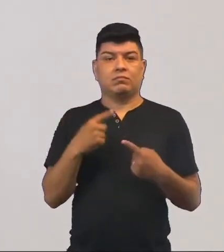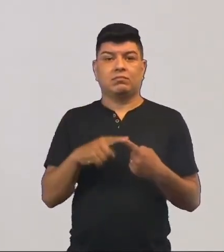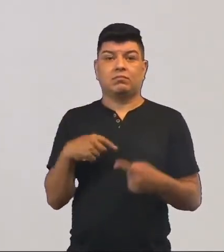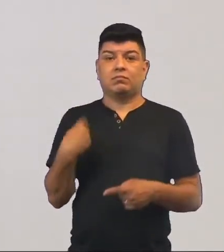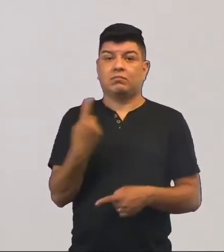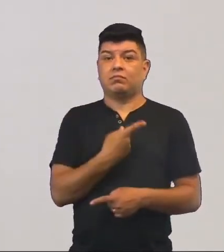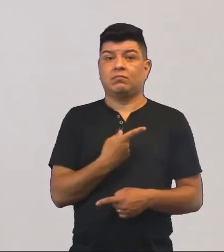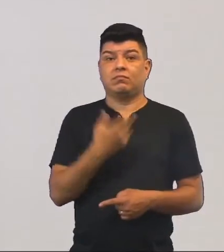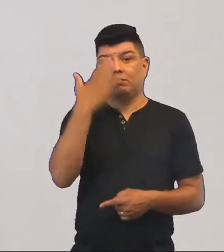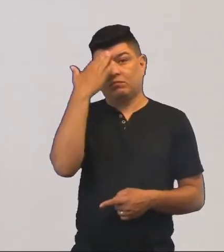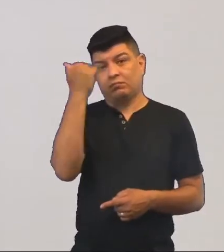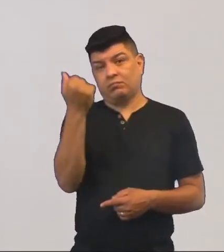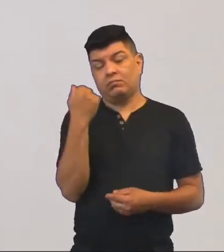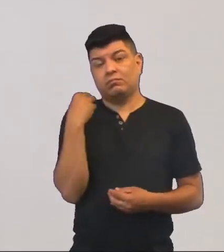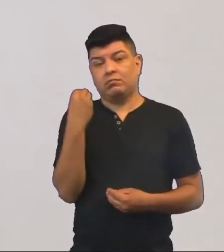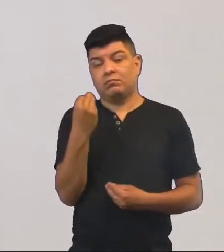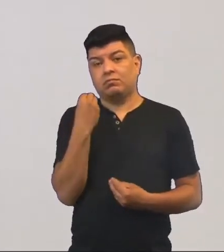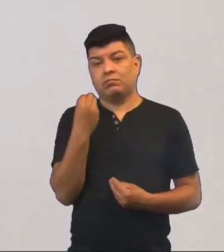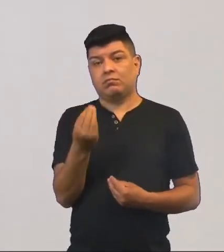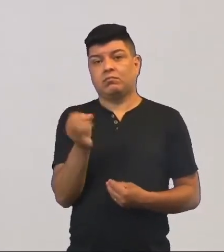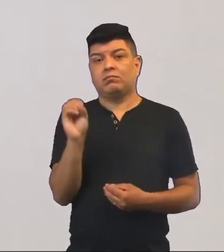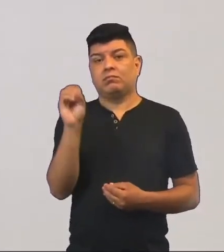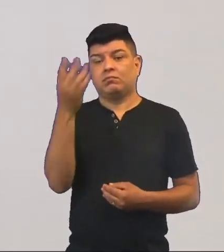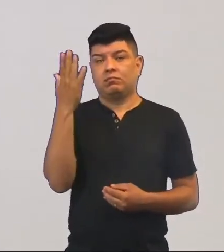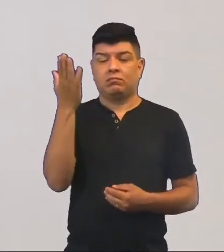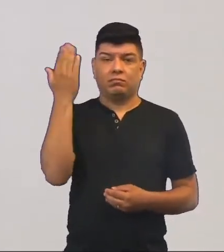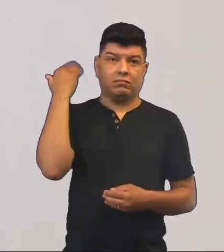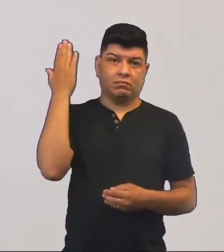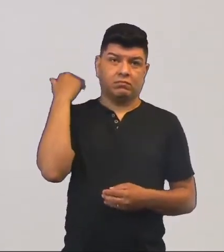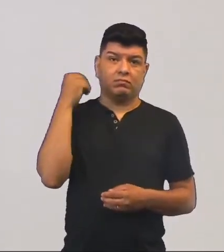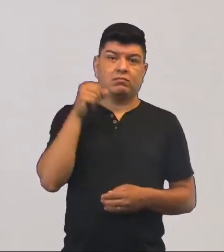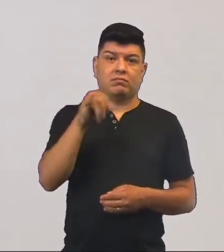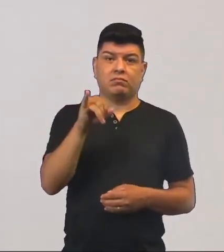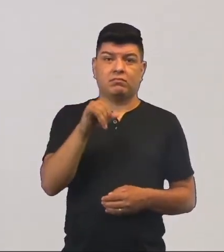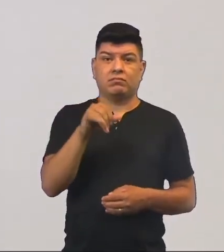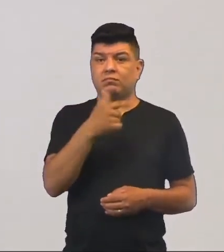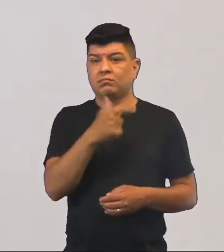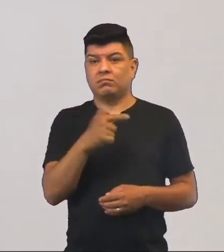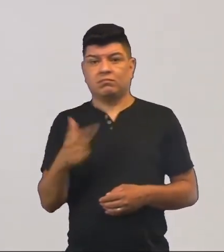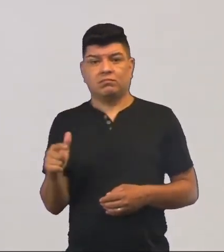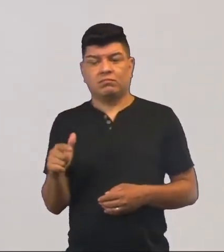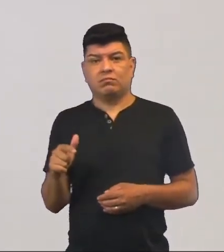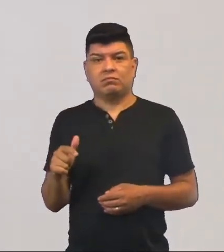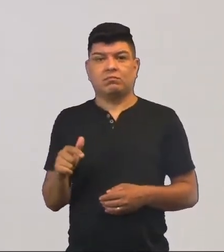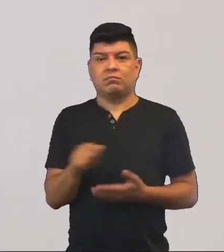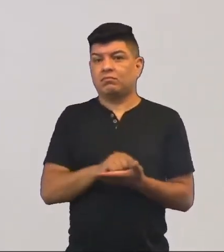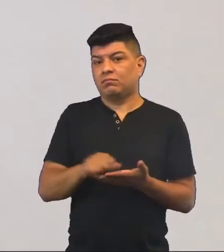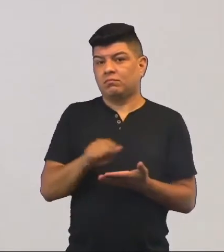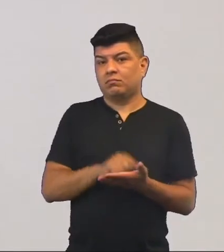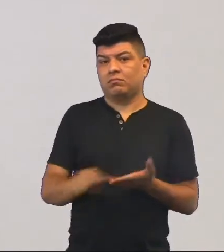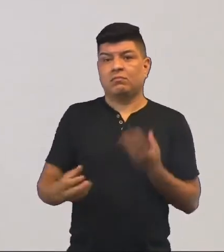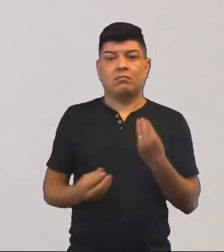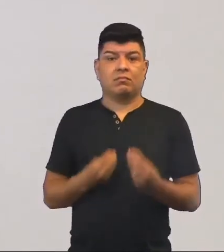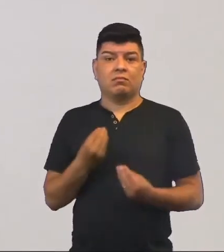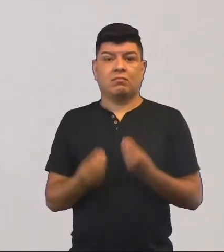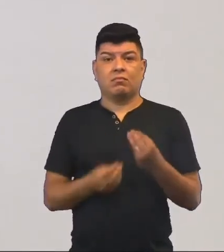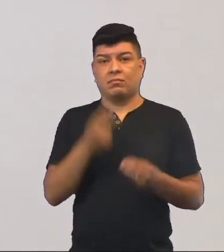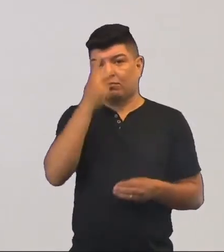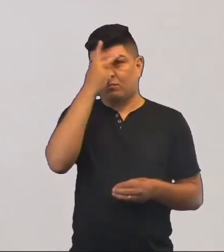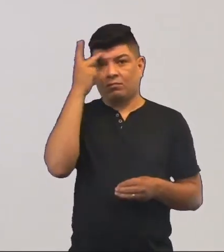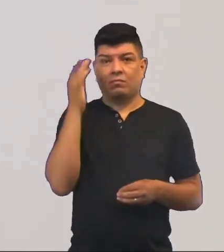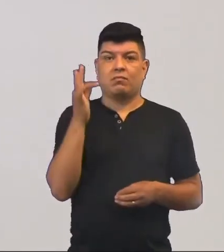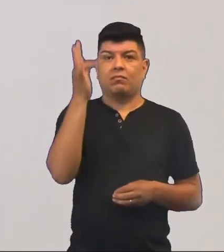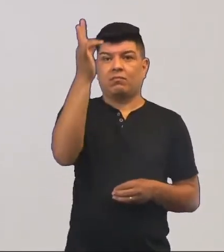como nós vamos saber os acontecimentos passados se não houver registro? Como que as pessoas do